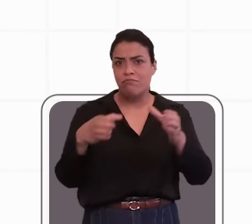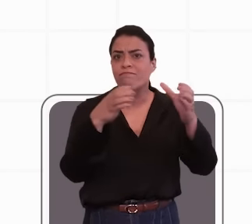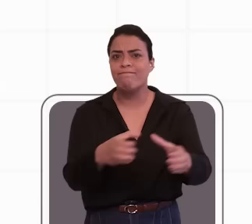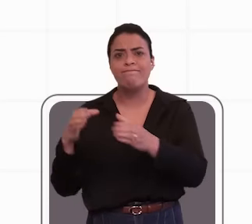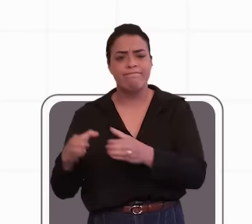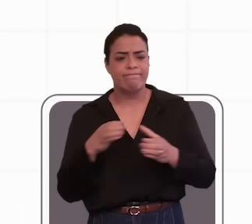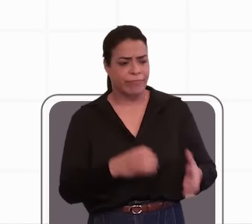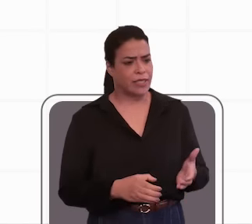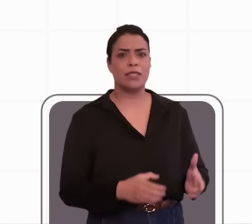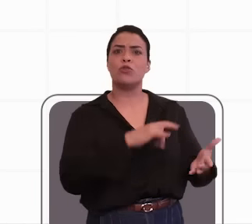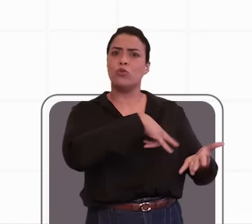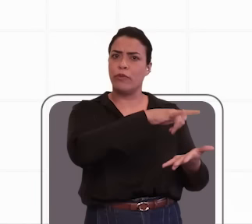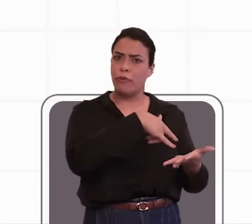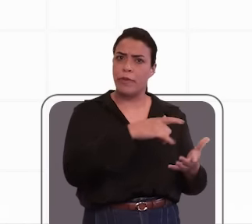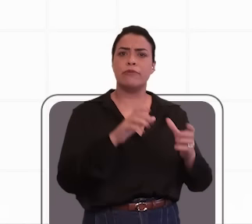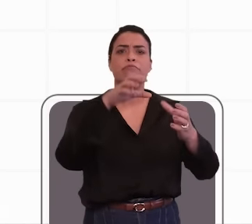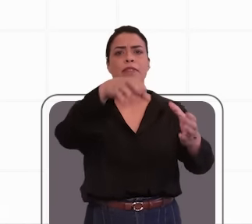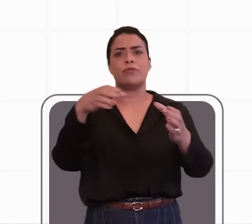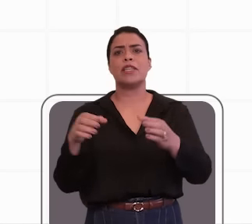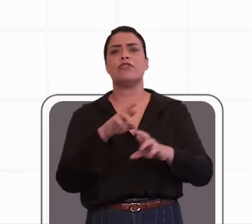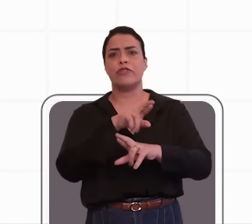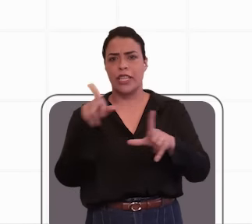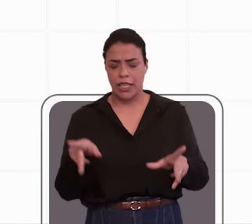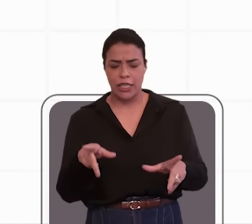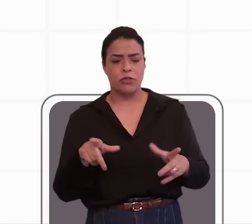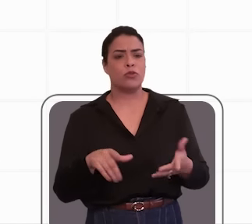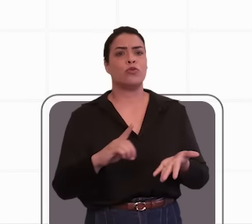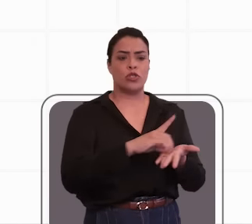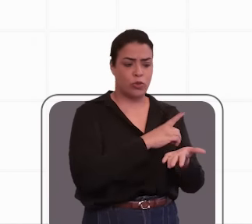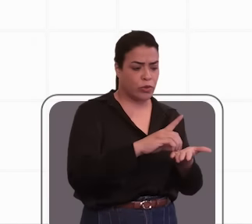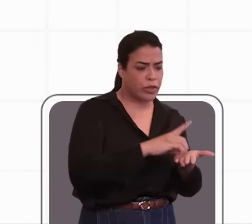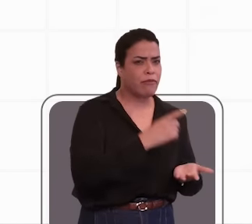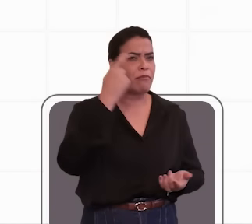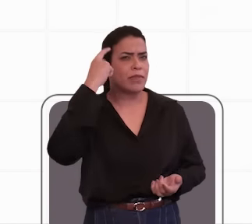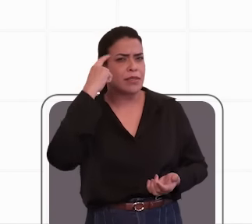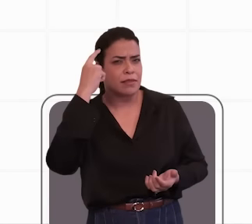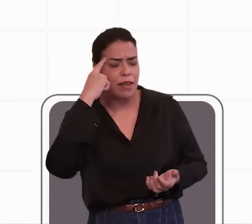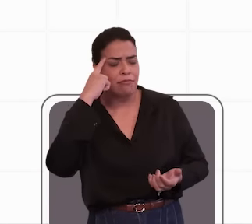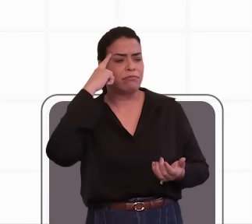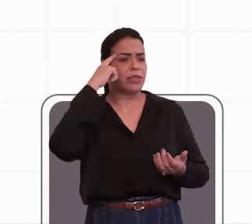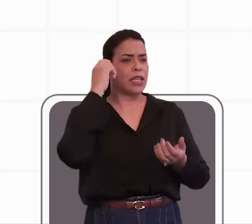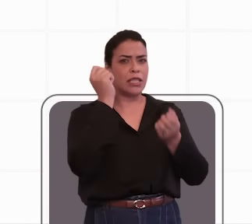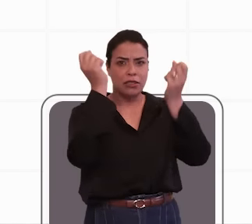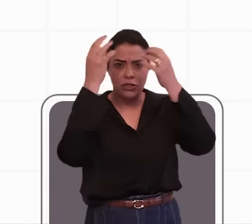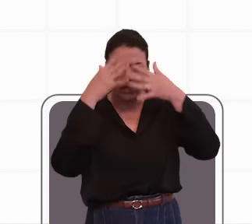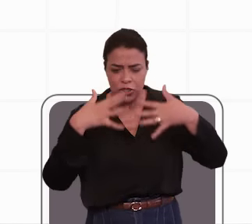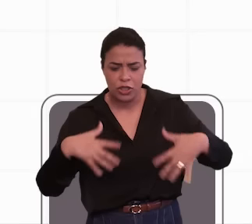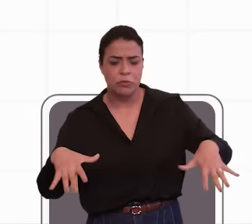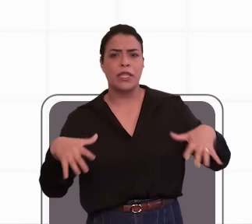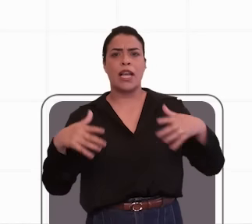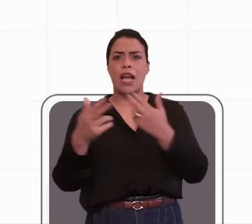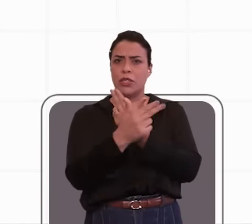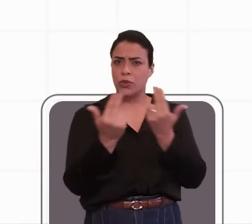documentos da sua unidade. O dicionário jurídico foi pensado para descrever termos e conceitos jurídicos de forma clara e objetiva,